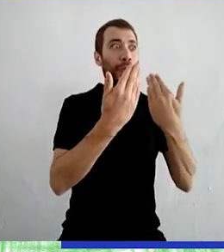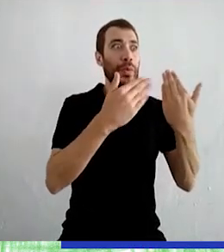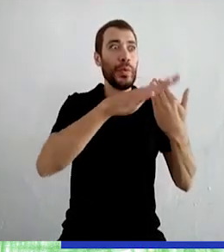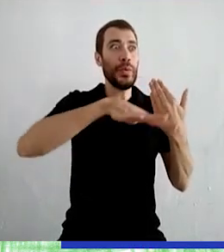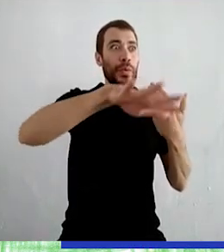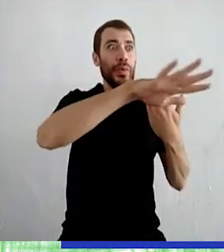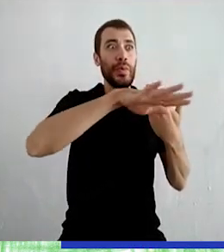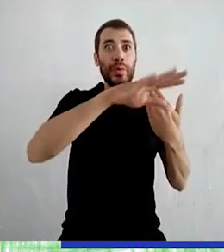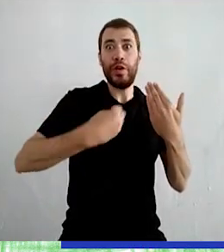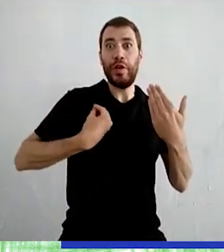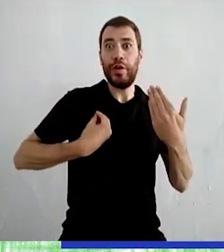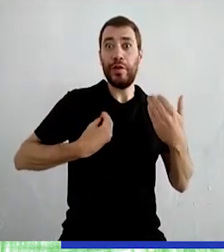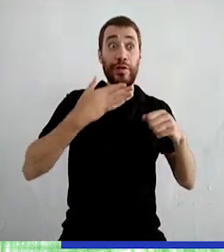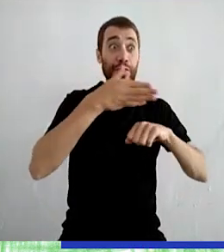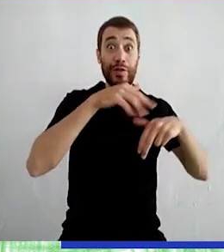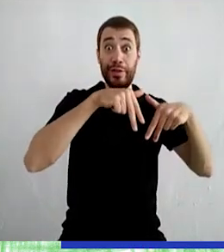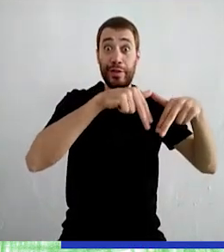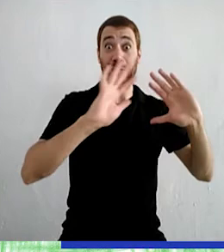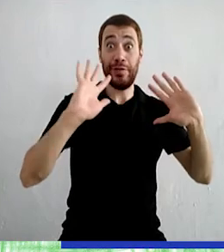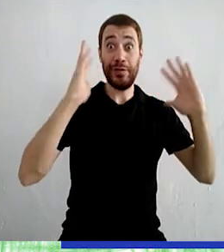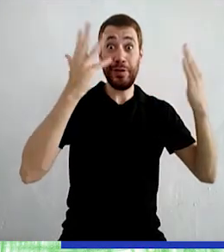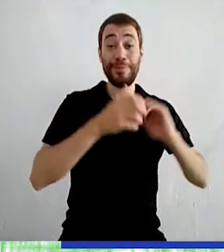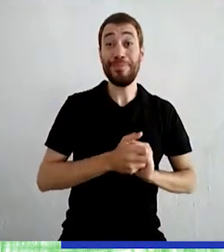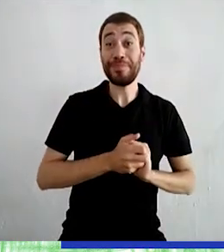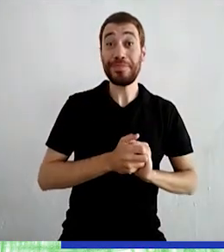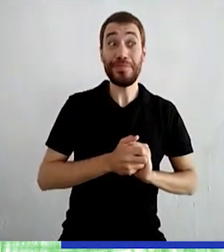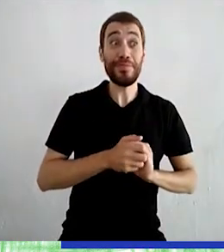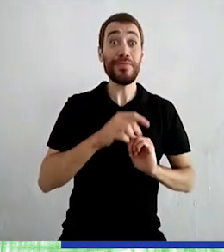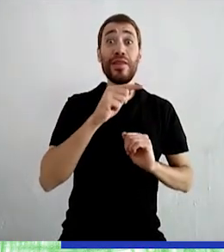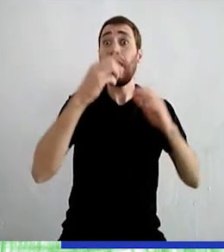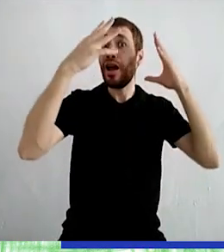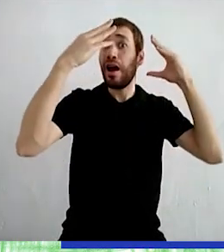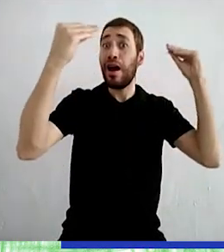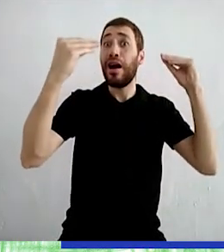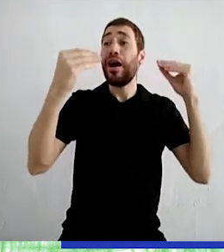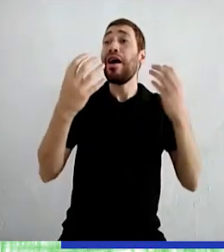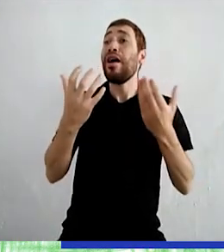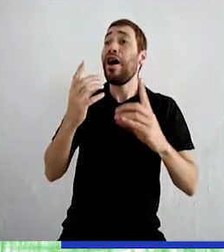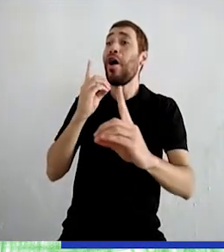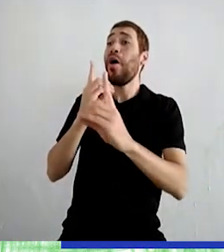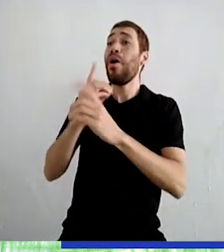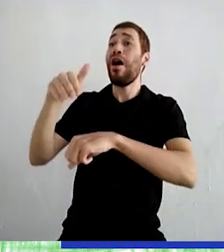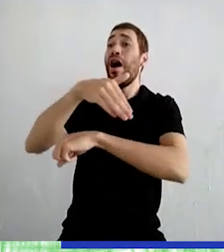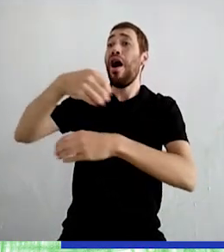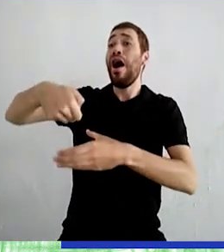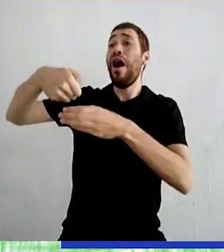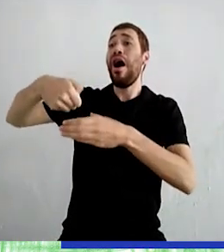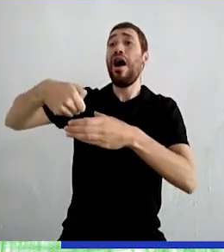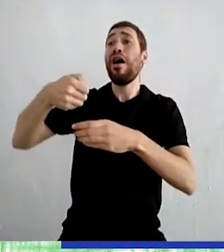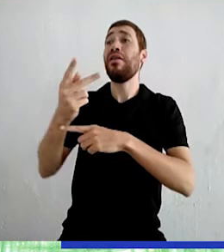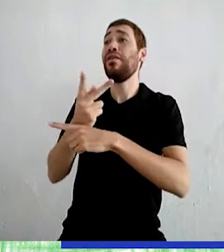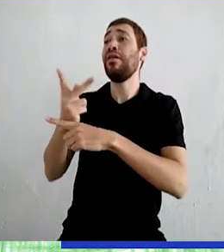todos que estiveram na festa O príncipe Só queria encontrar A rua das bacias